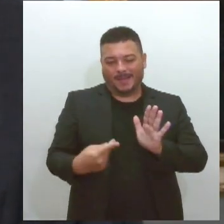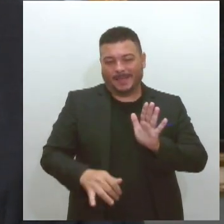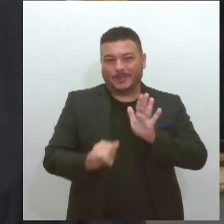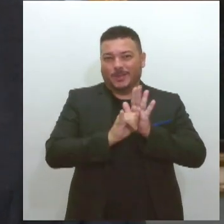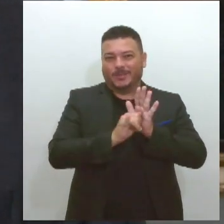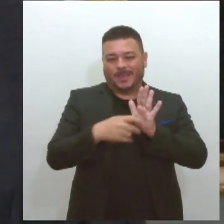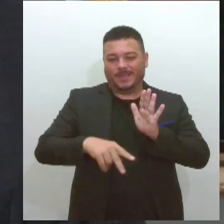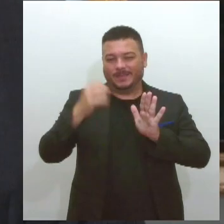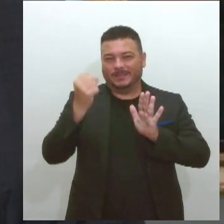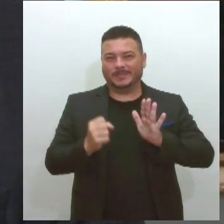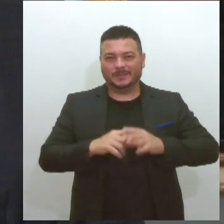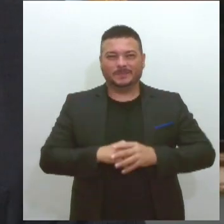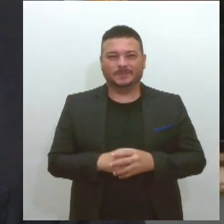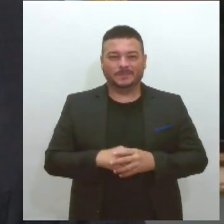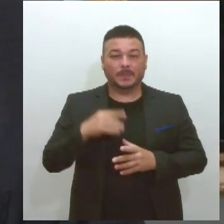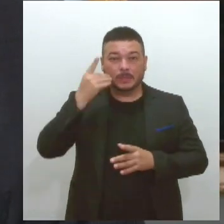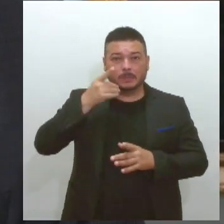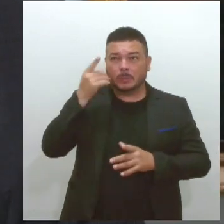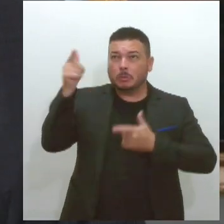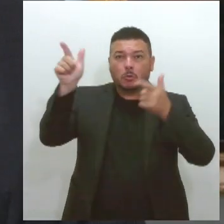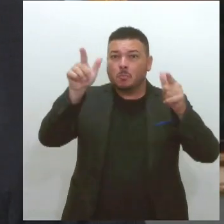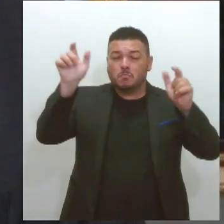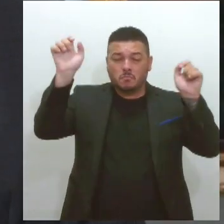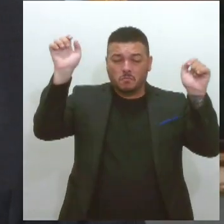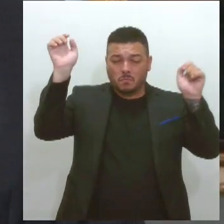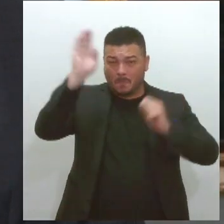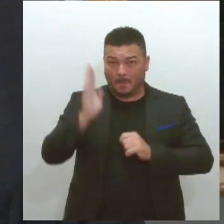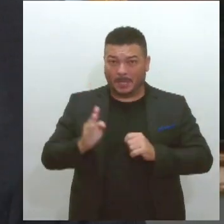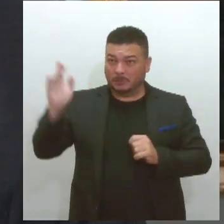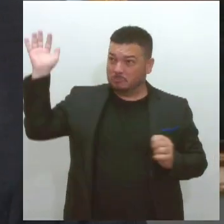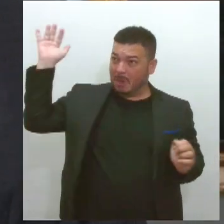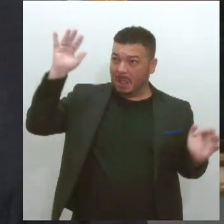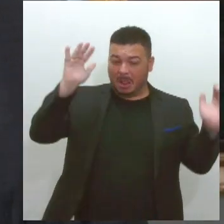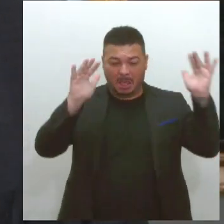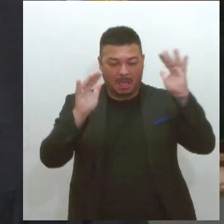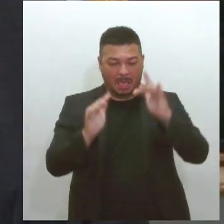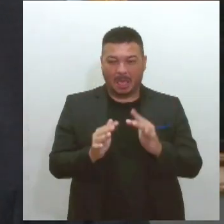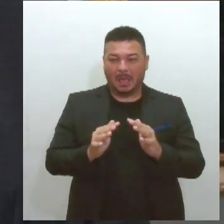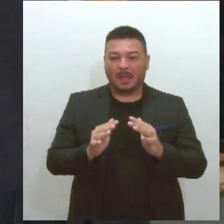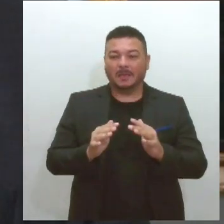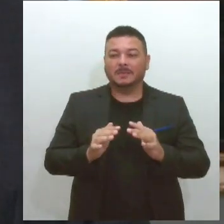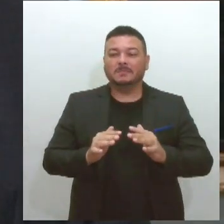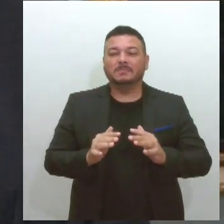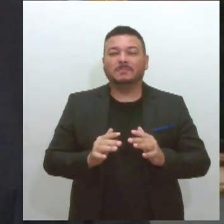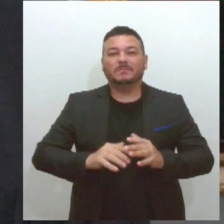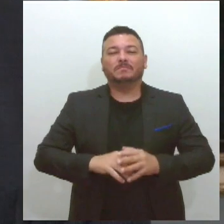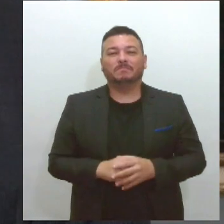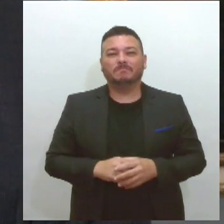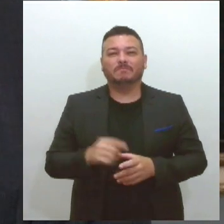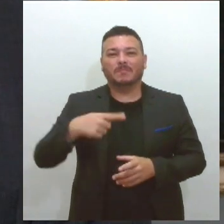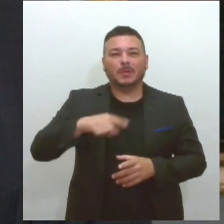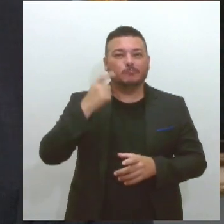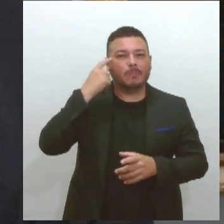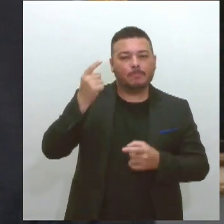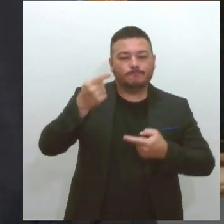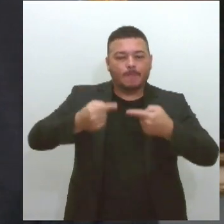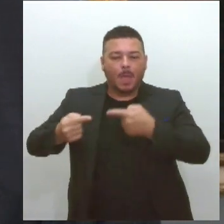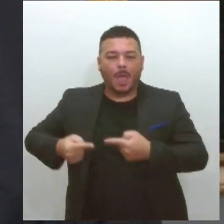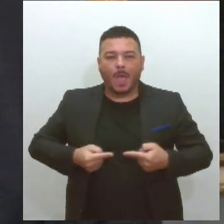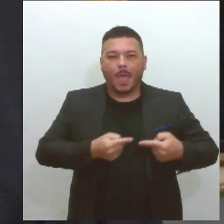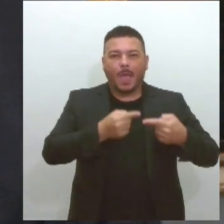parlamentares de todo o Brasil. Então é muito significativo, para pensarem, para que num movimento de